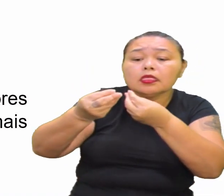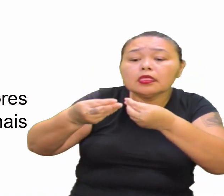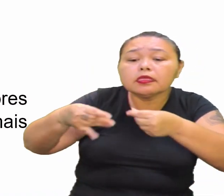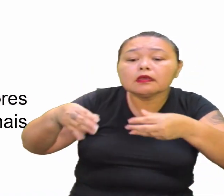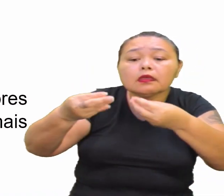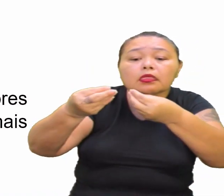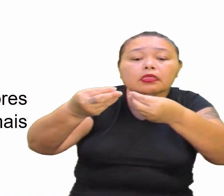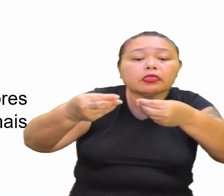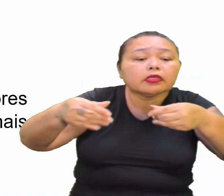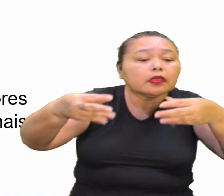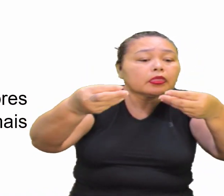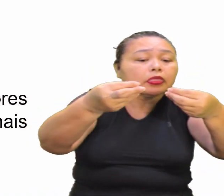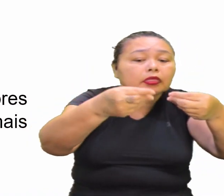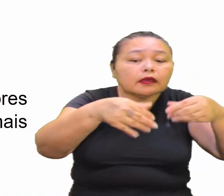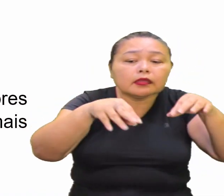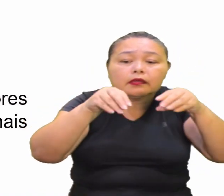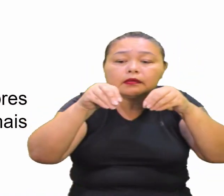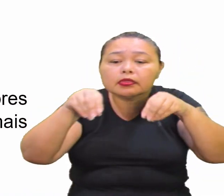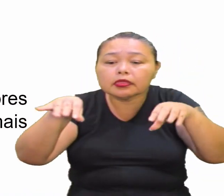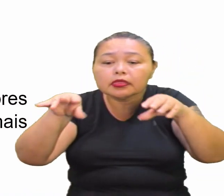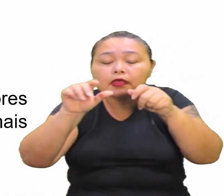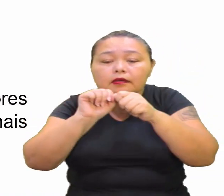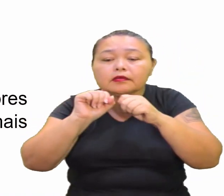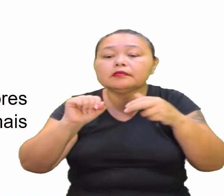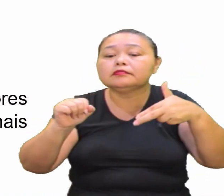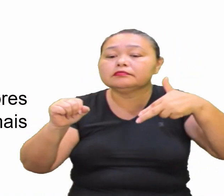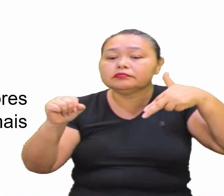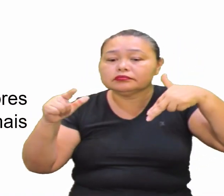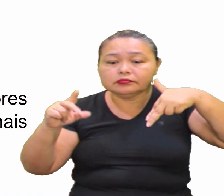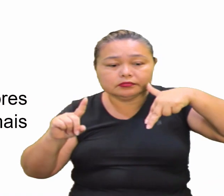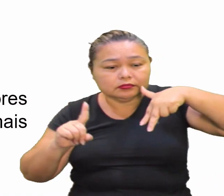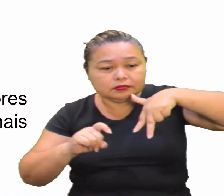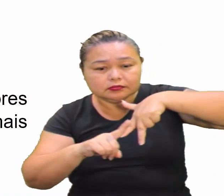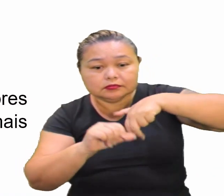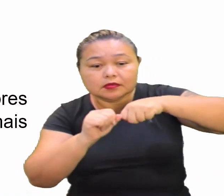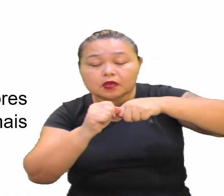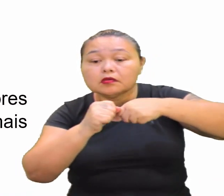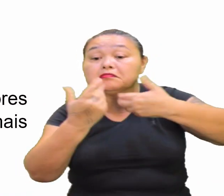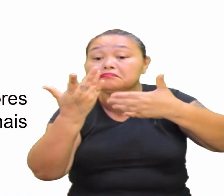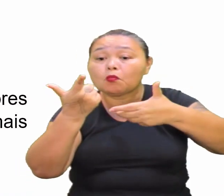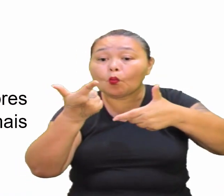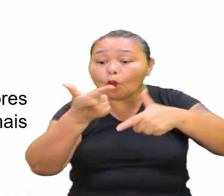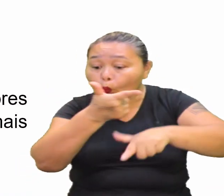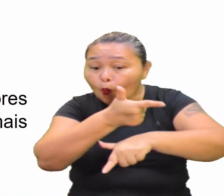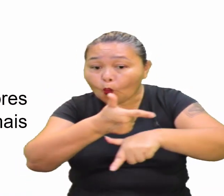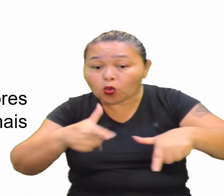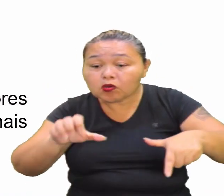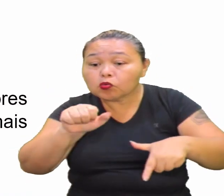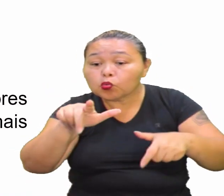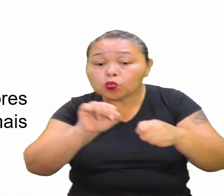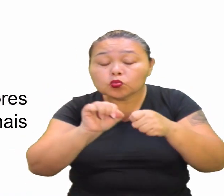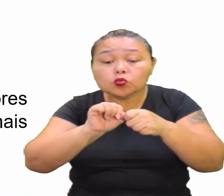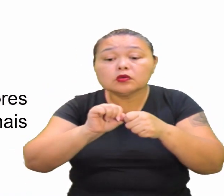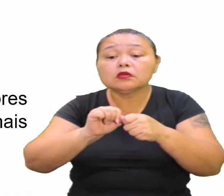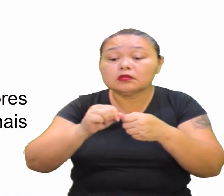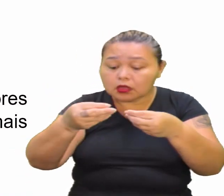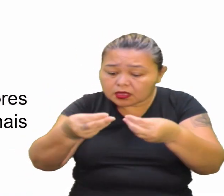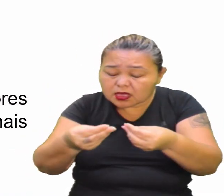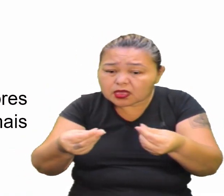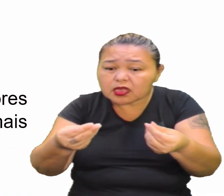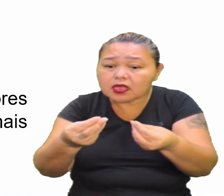decompositores Vamos pensar aí Nas bactérias decompositoras Desaparece E isso torna o solo Cada vez mais pobre